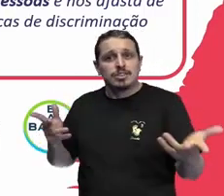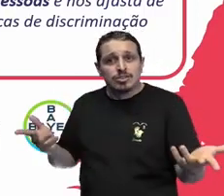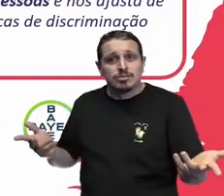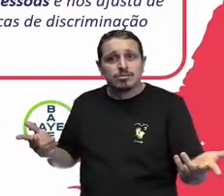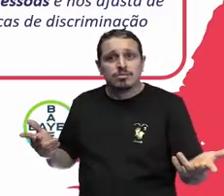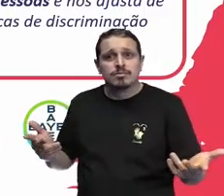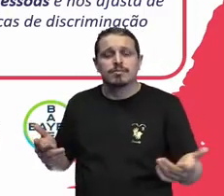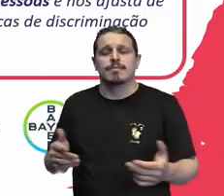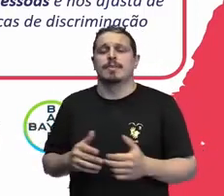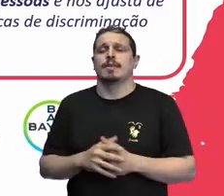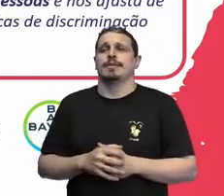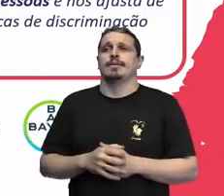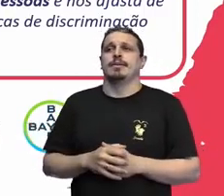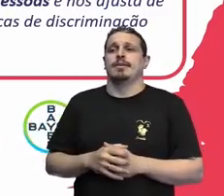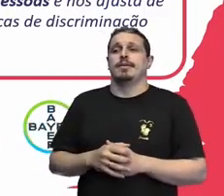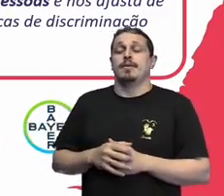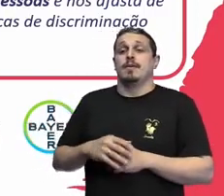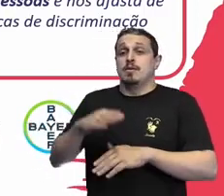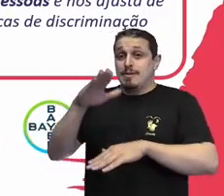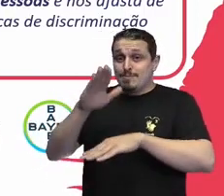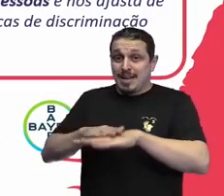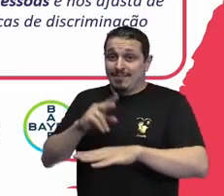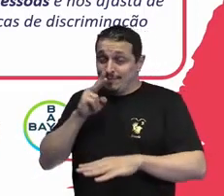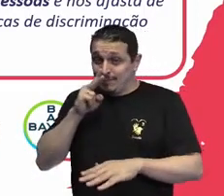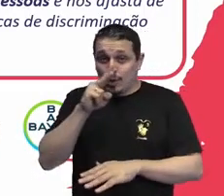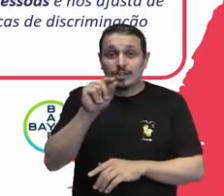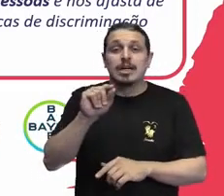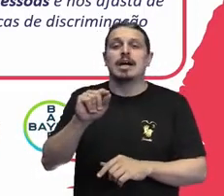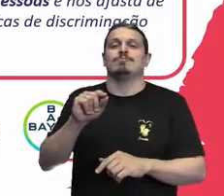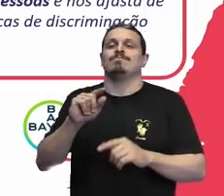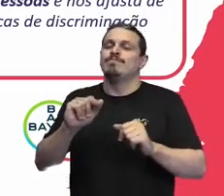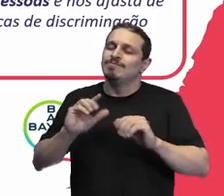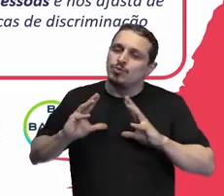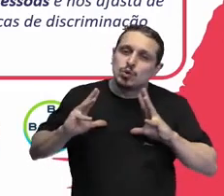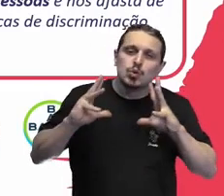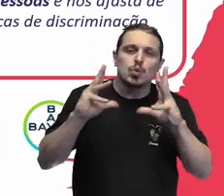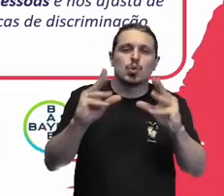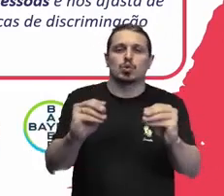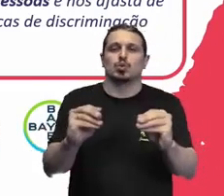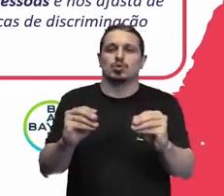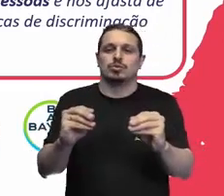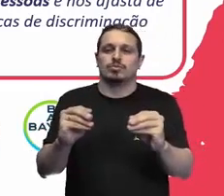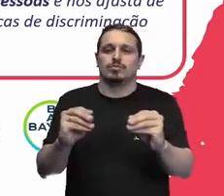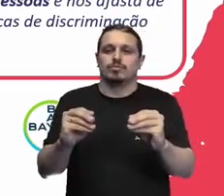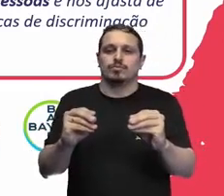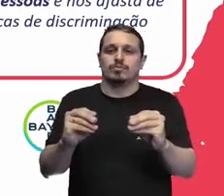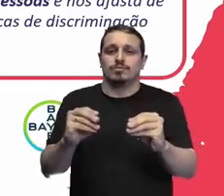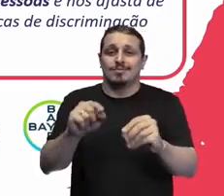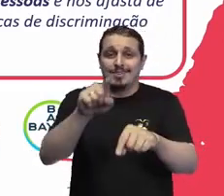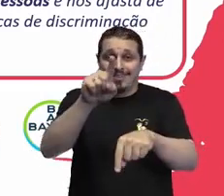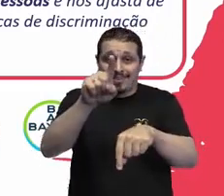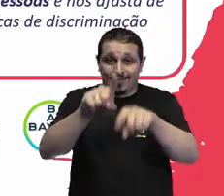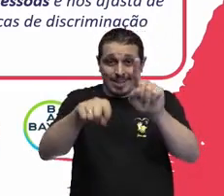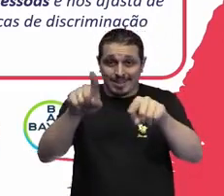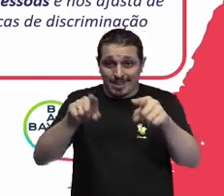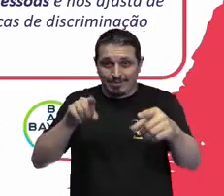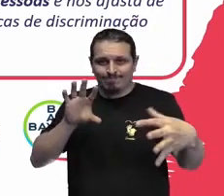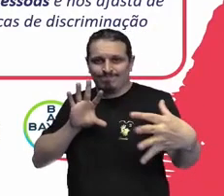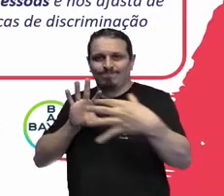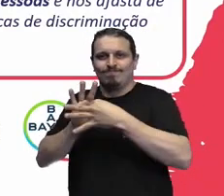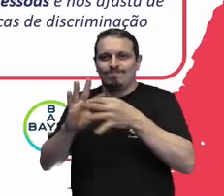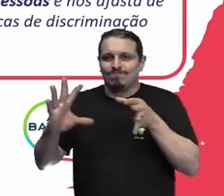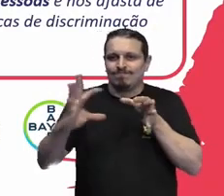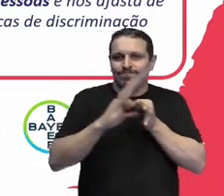fortalecida. Mais importante eu acho que de tudo isso a diversidade me aproxima das pessoas sejam elas os meus